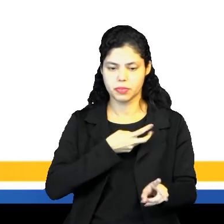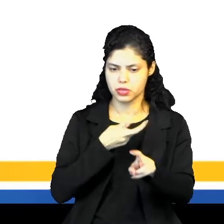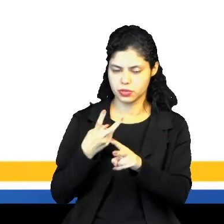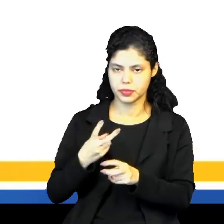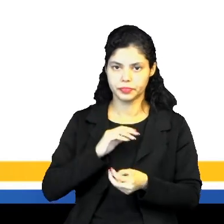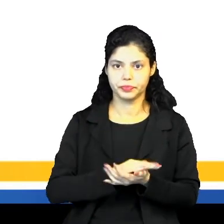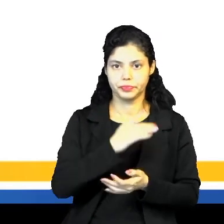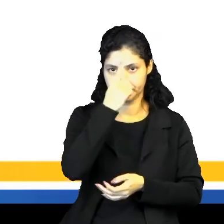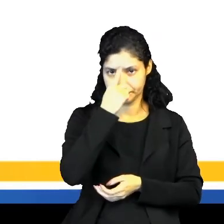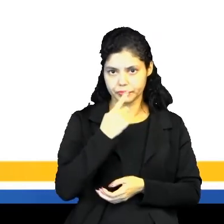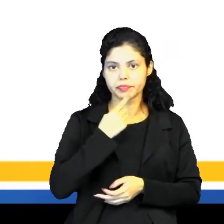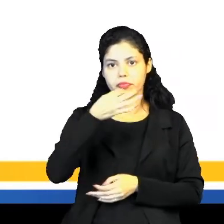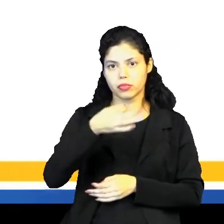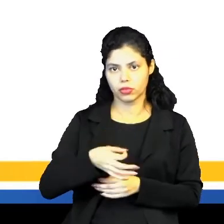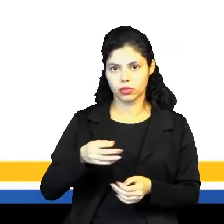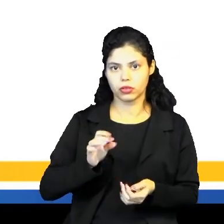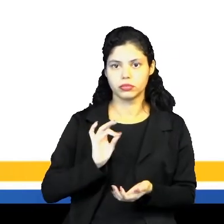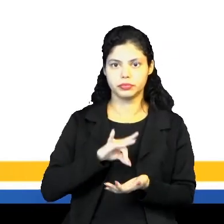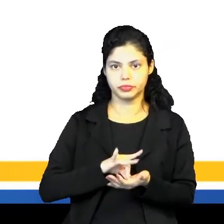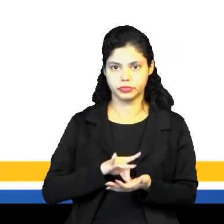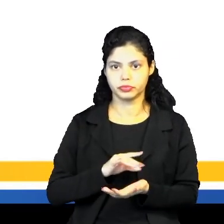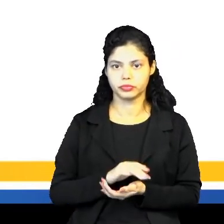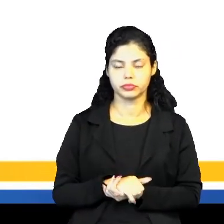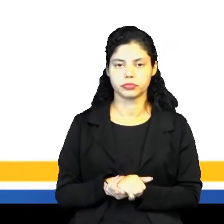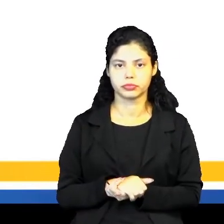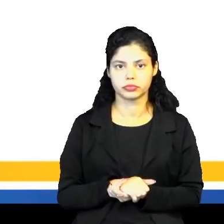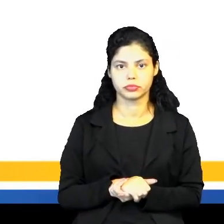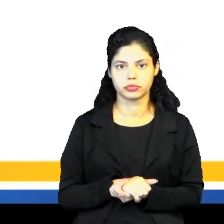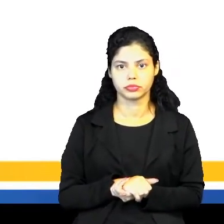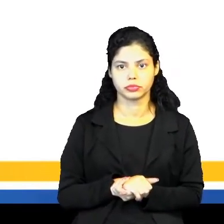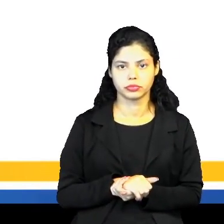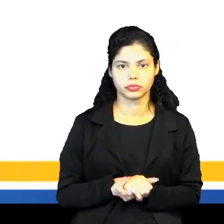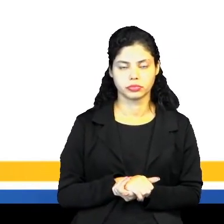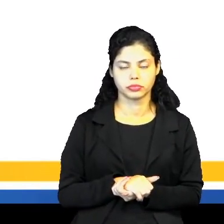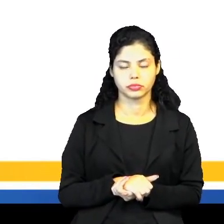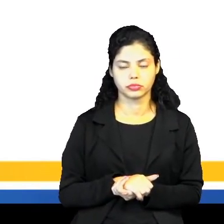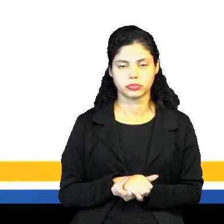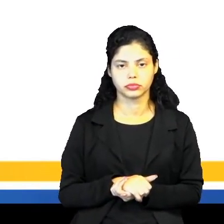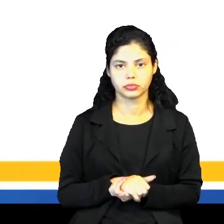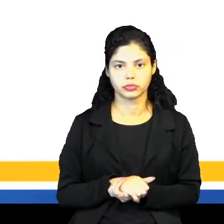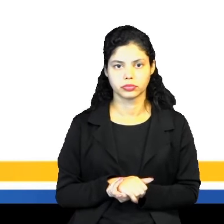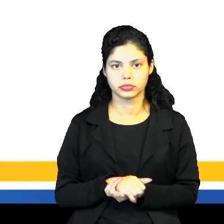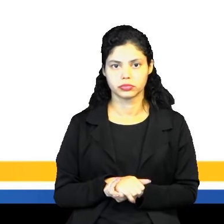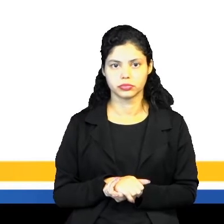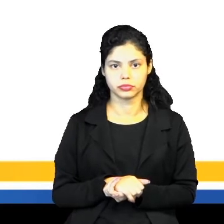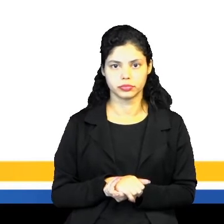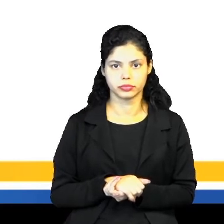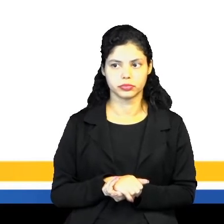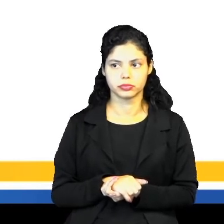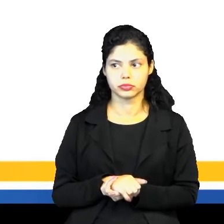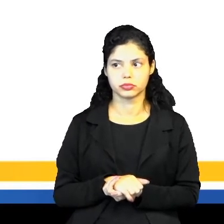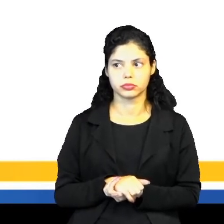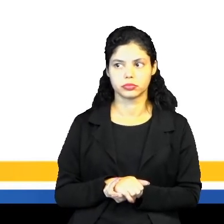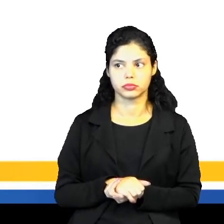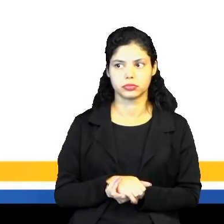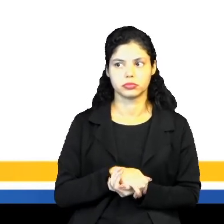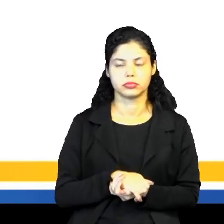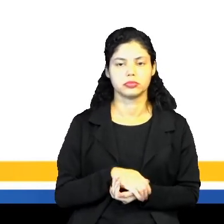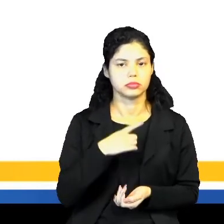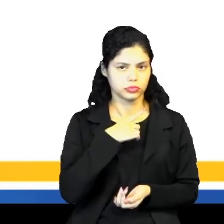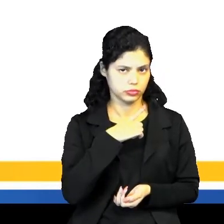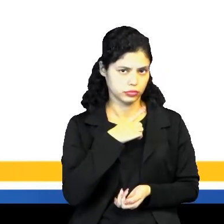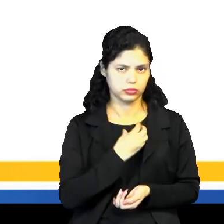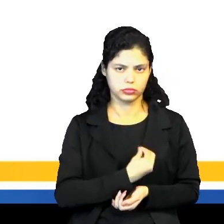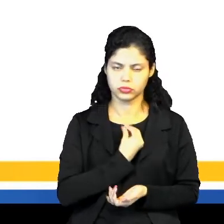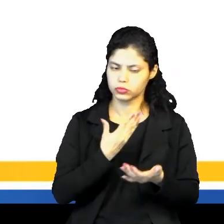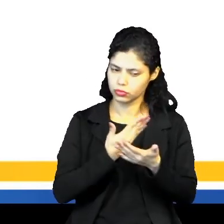ter ali uma visão real de como foi fato pela questão mesmo, né? Do quão bárbaro foi, né? Então, há meio que